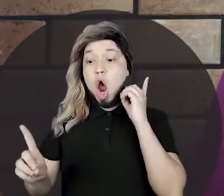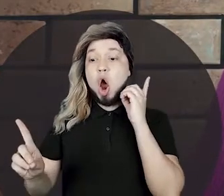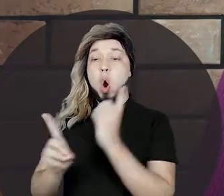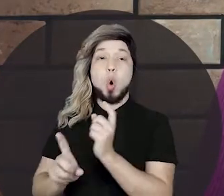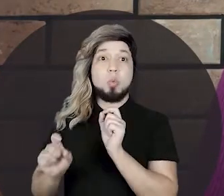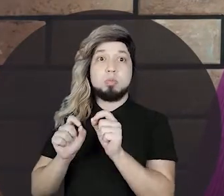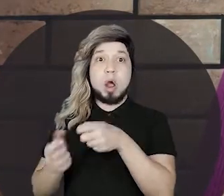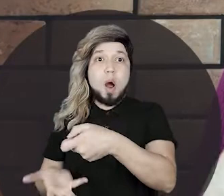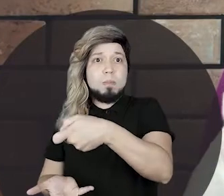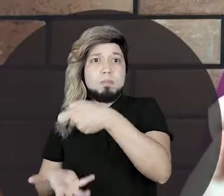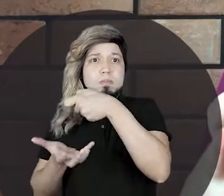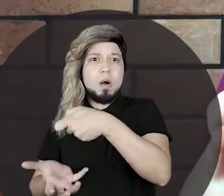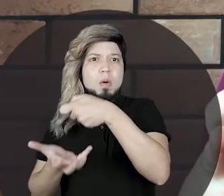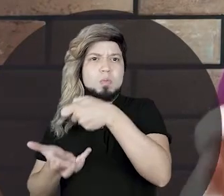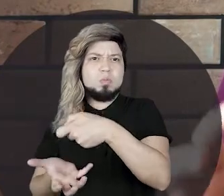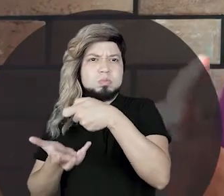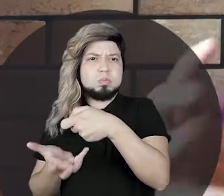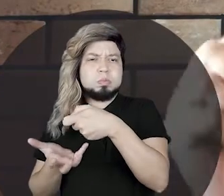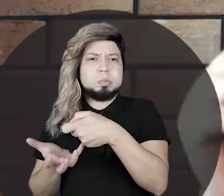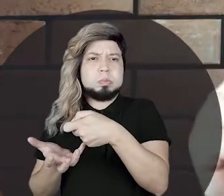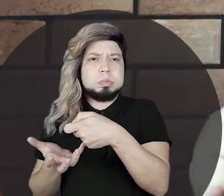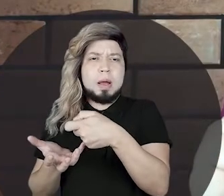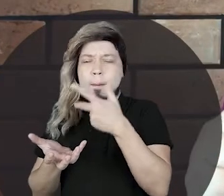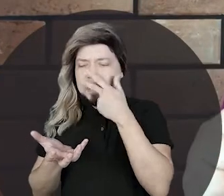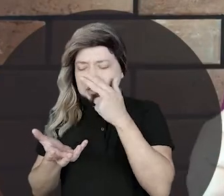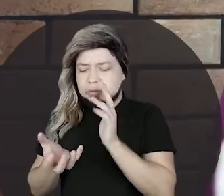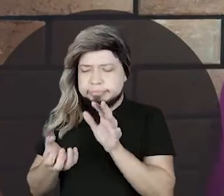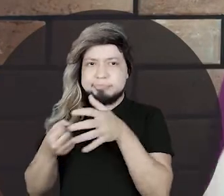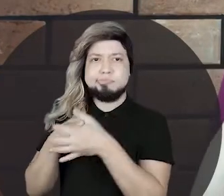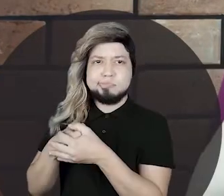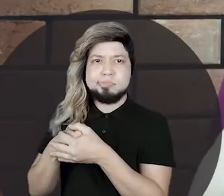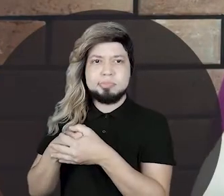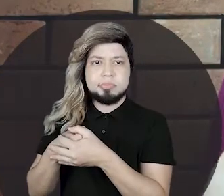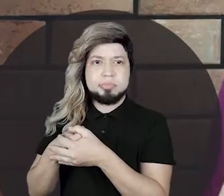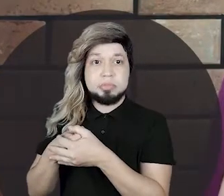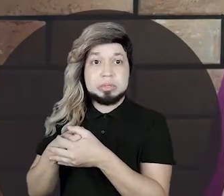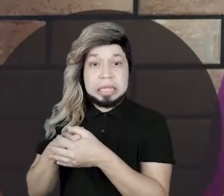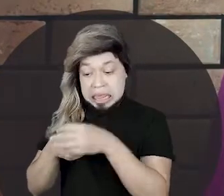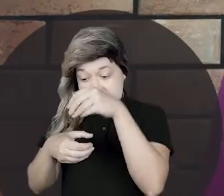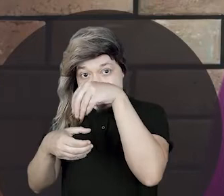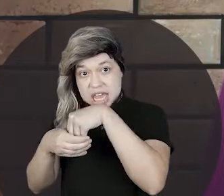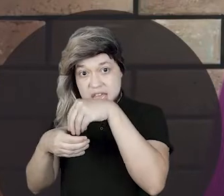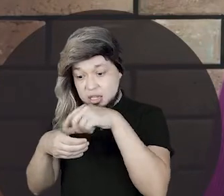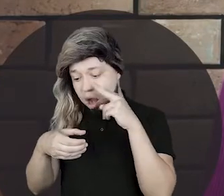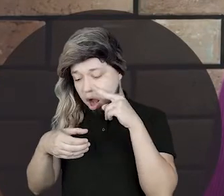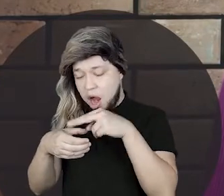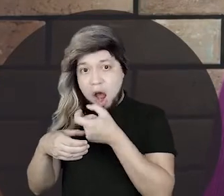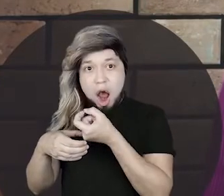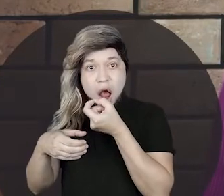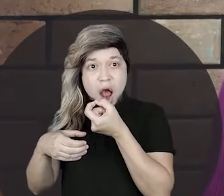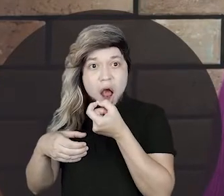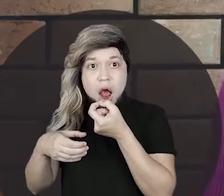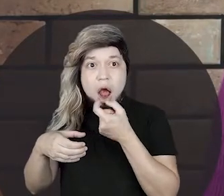ele deu de cara com uma bolsa, como se tivesse enterrada. Uma bolsa, e na bolsa estava cheia de